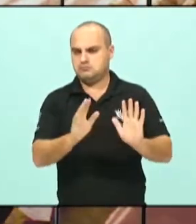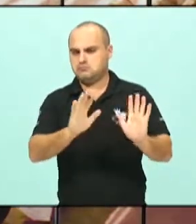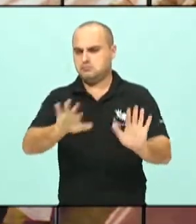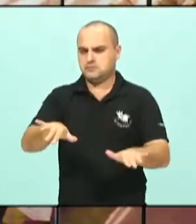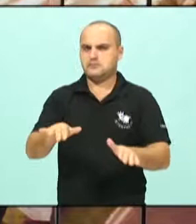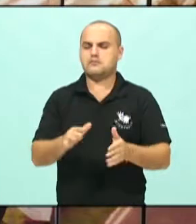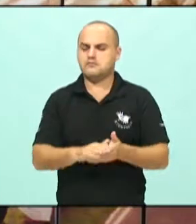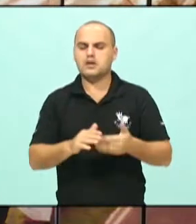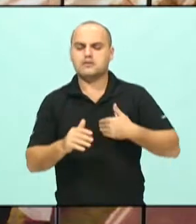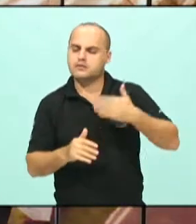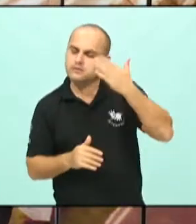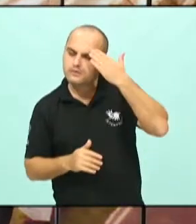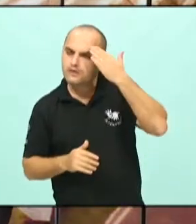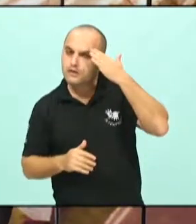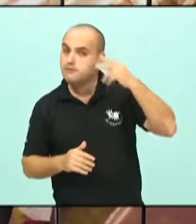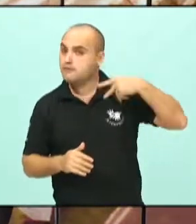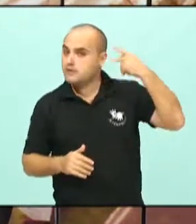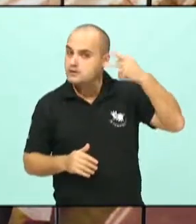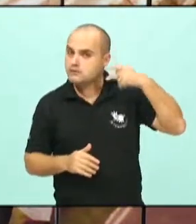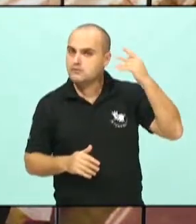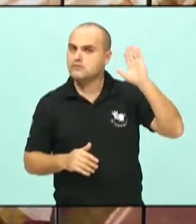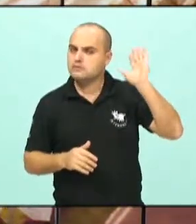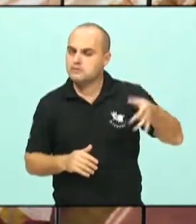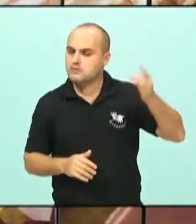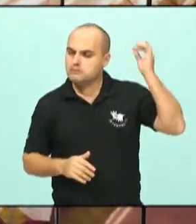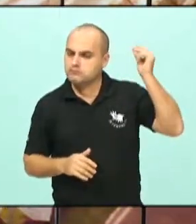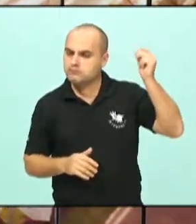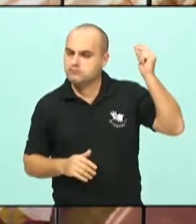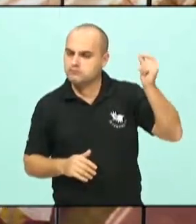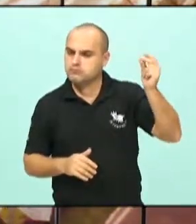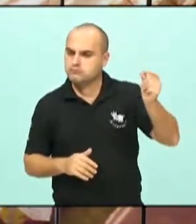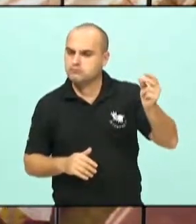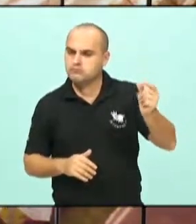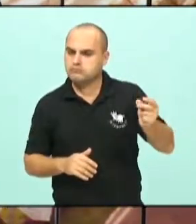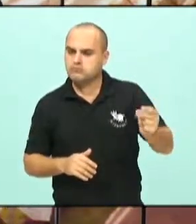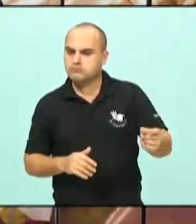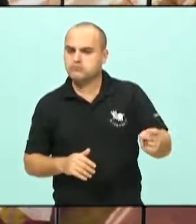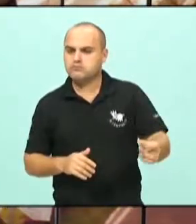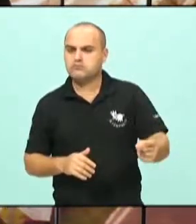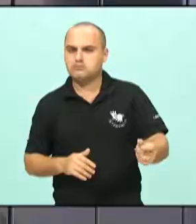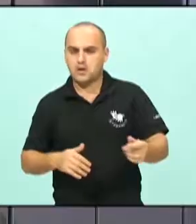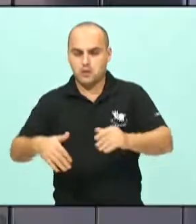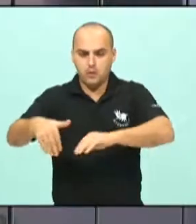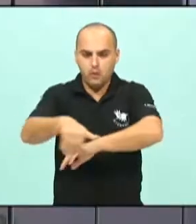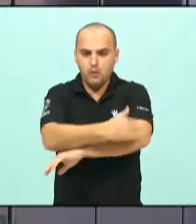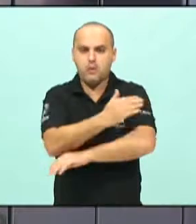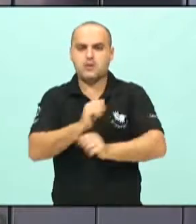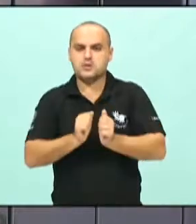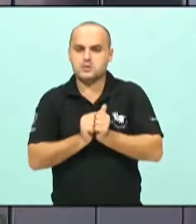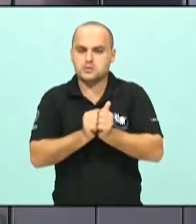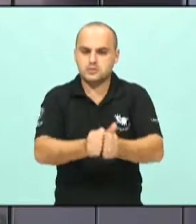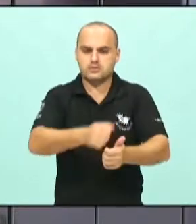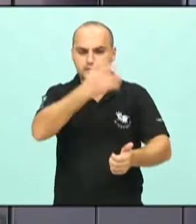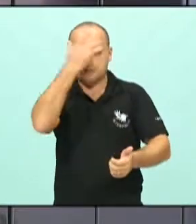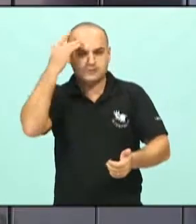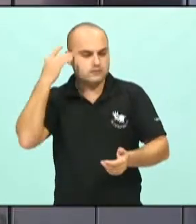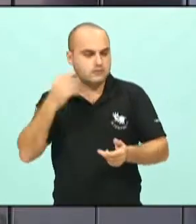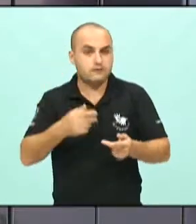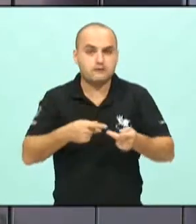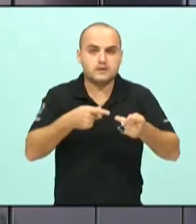Marinho, que a gente sabe, há muito tempo o senhor está na rua junto com as pessoas, visitando,